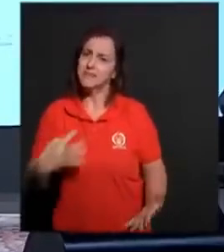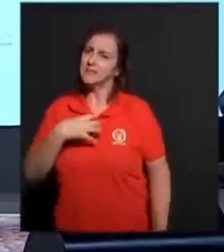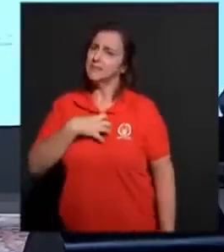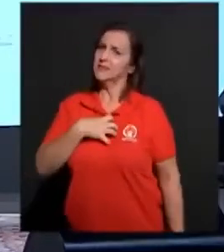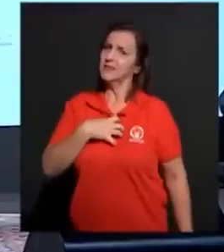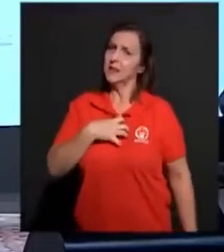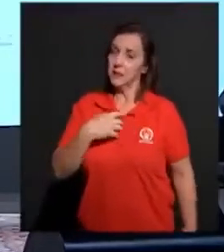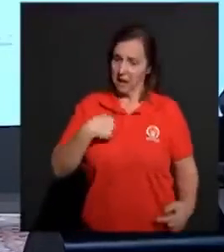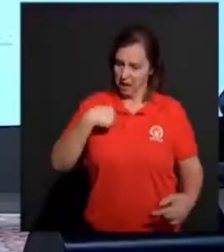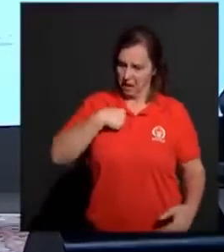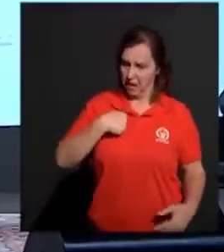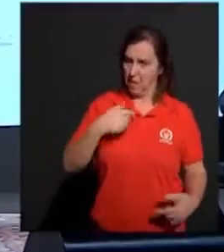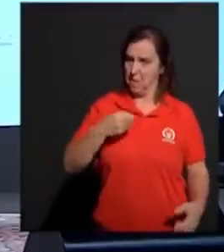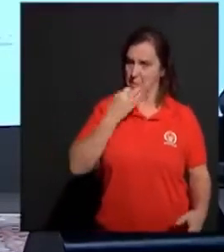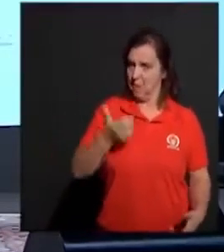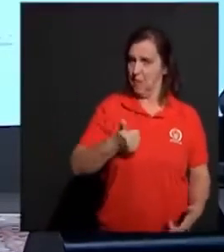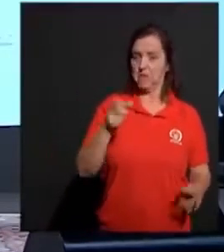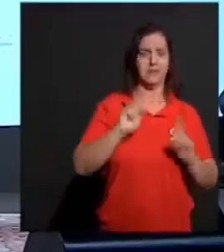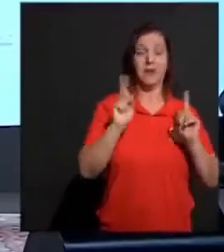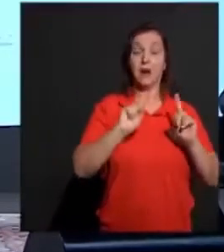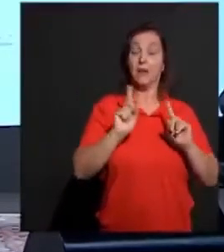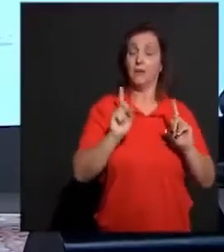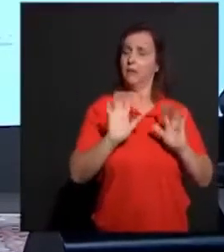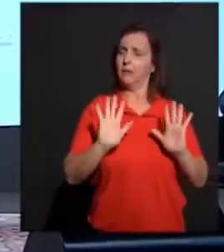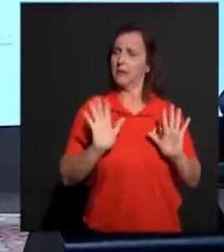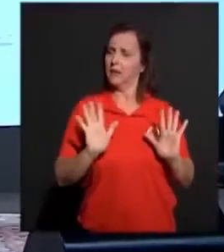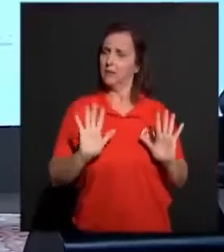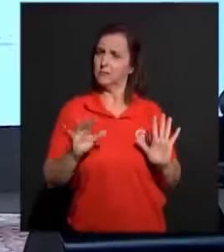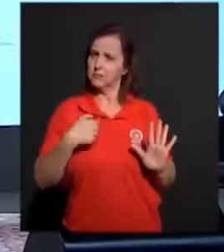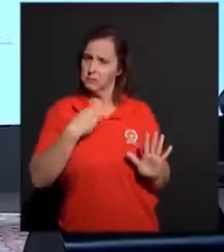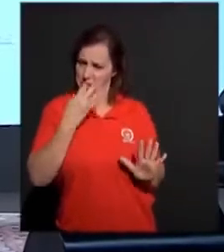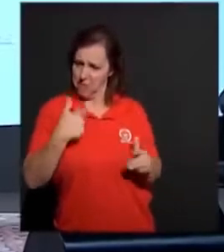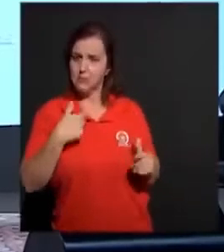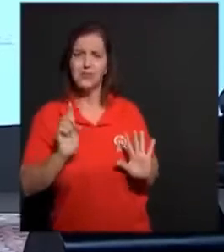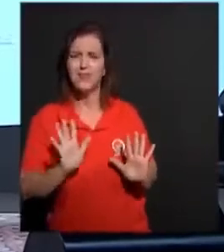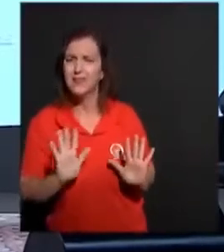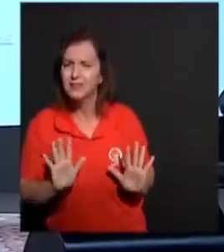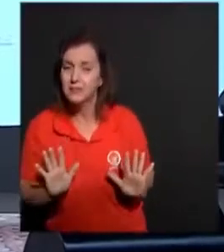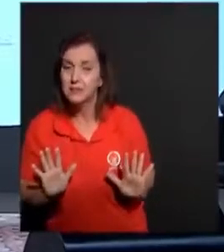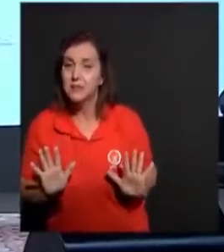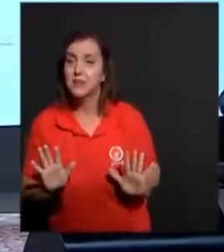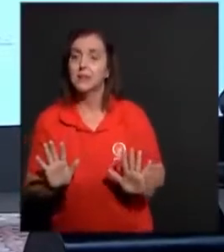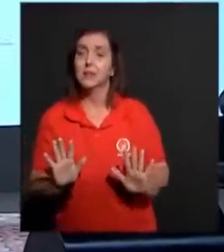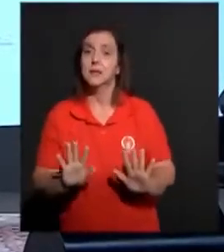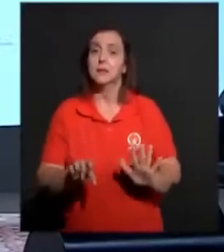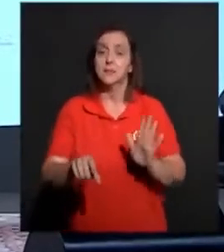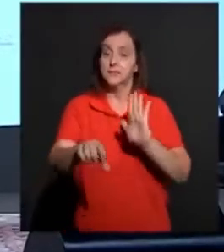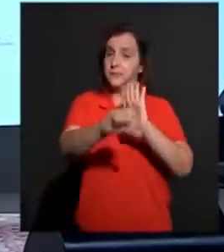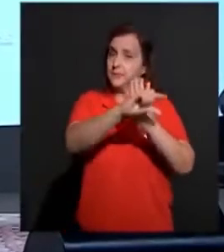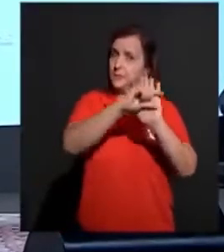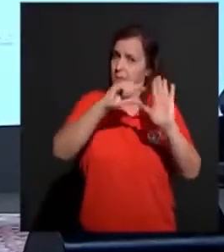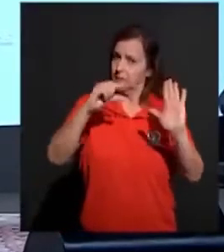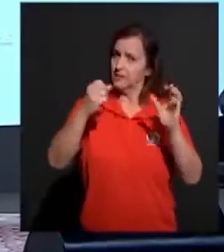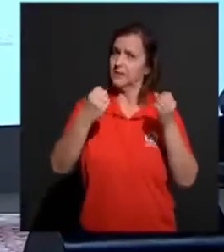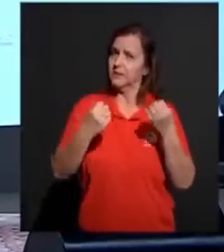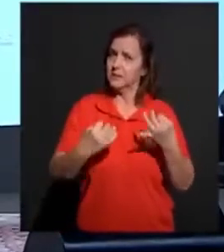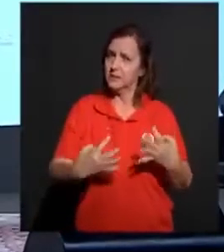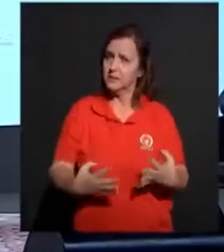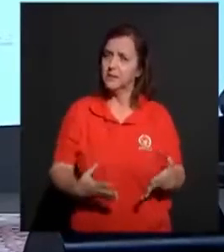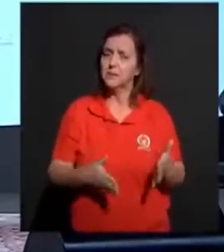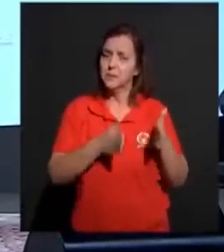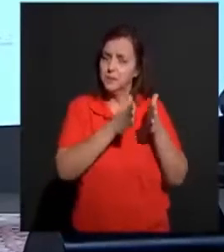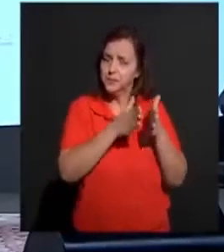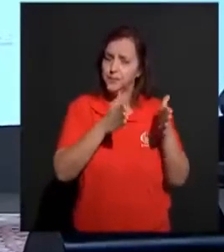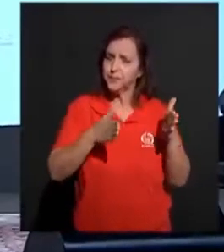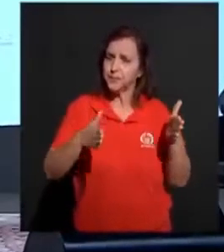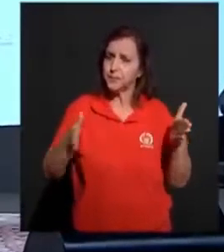nós somos tão bons assim que amamos tanto. Não, não. E aqui nesses primeiros versículos, Ele vai trazendo isso,